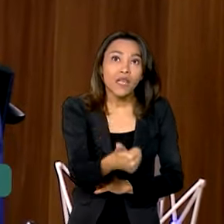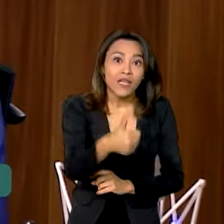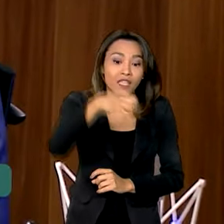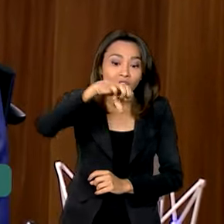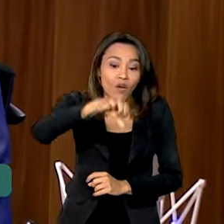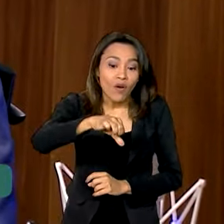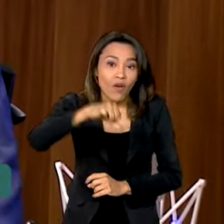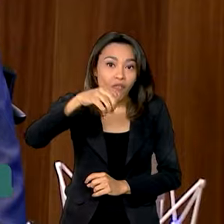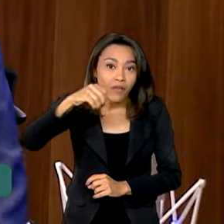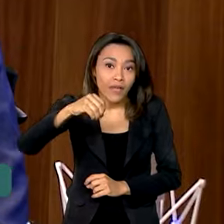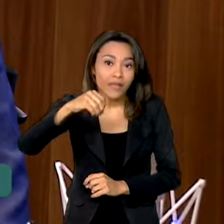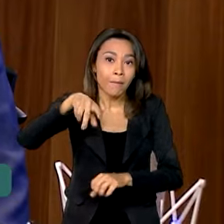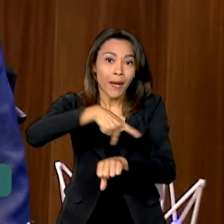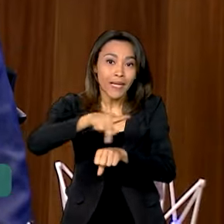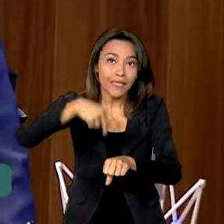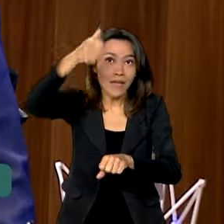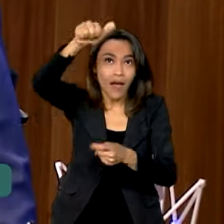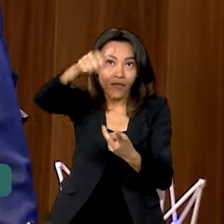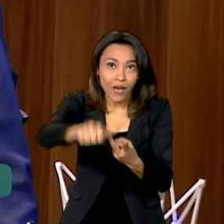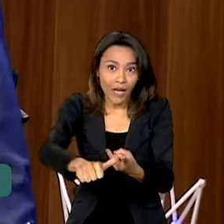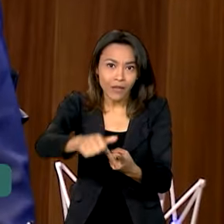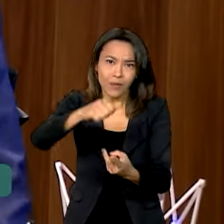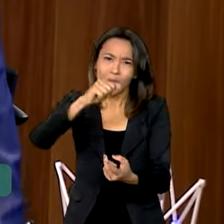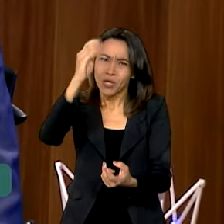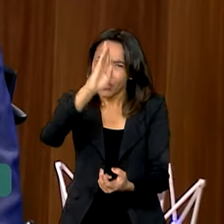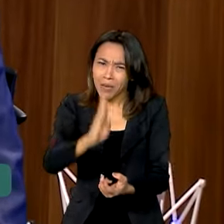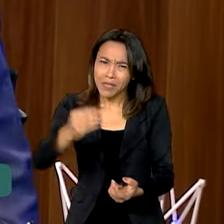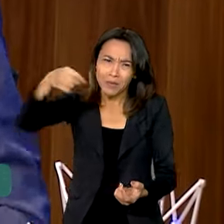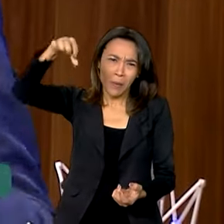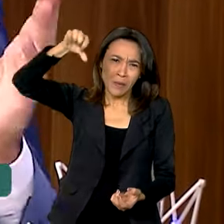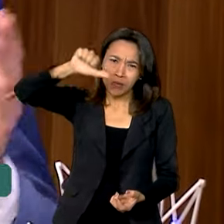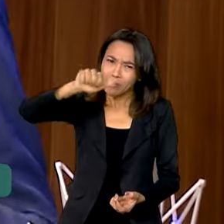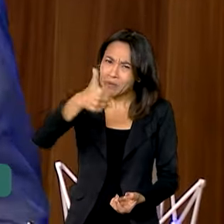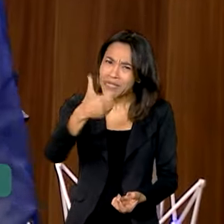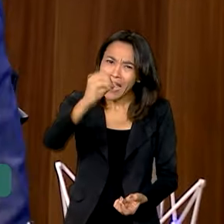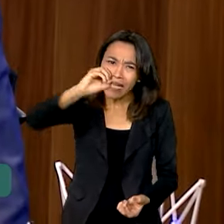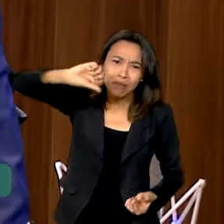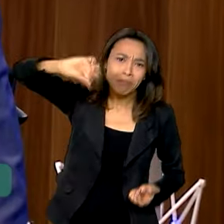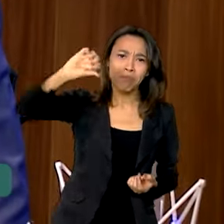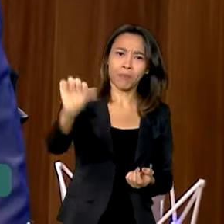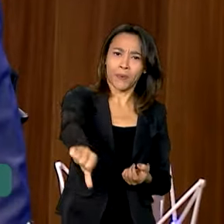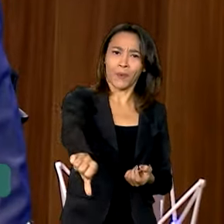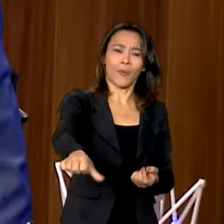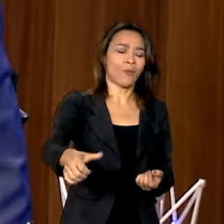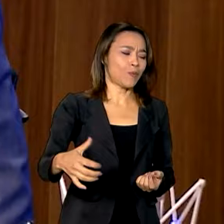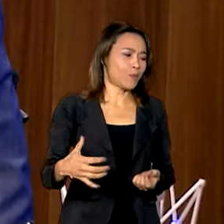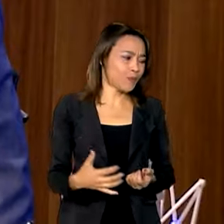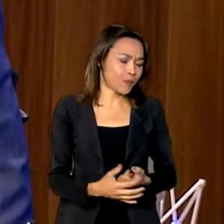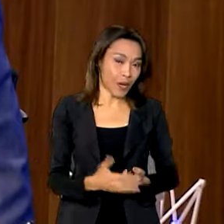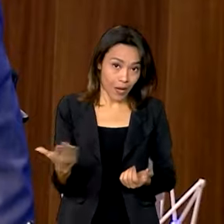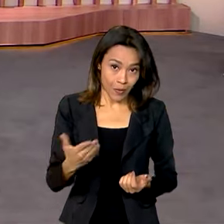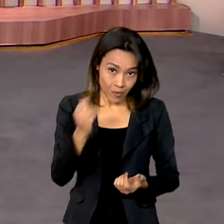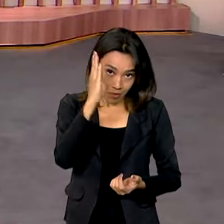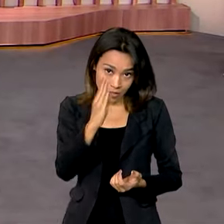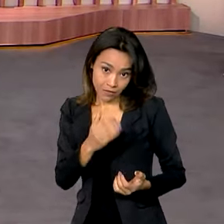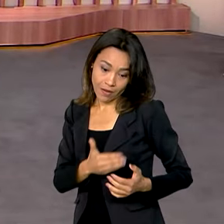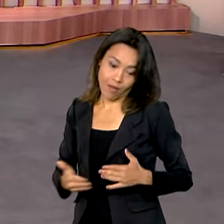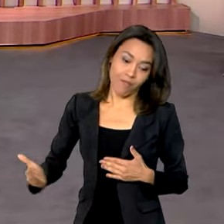dez piores. O Brasil vai, claramente, chegar no pelotão da frente agora.